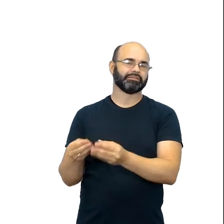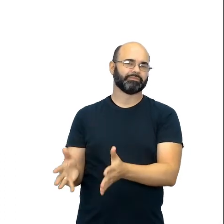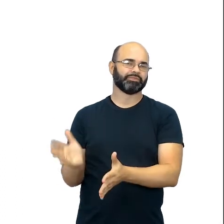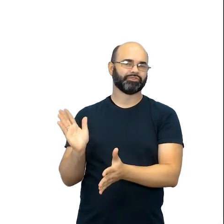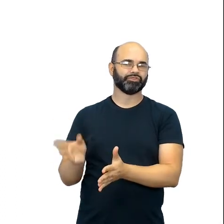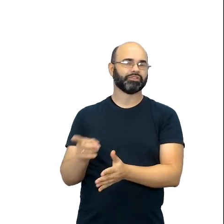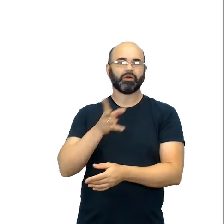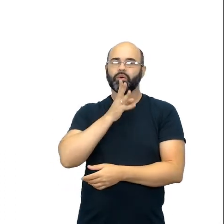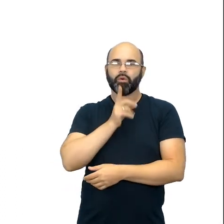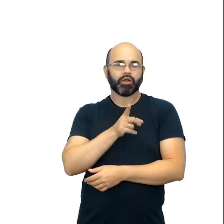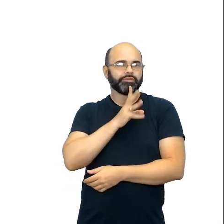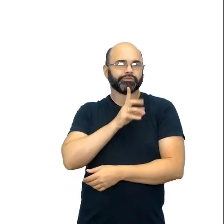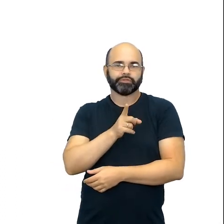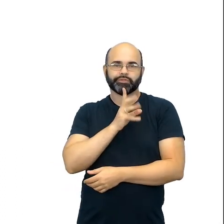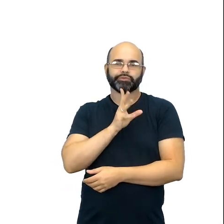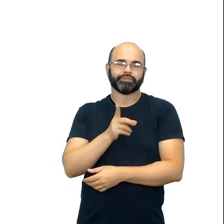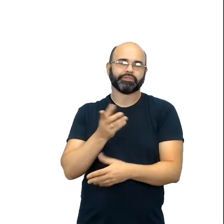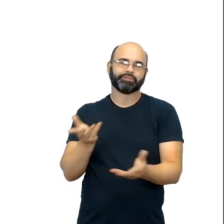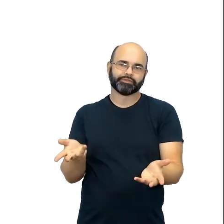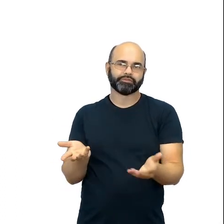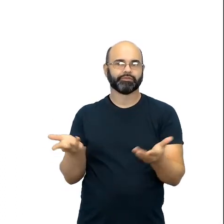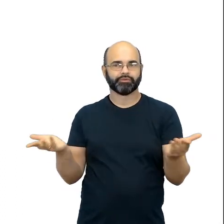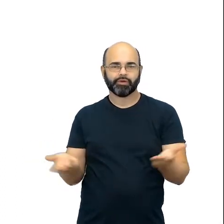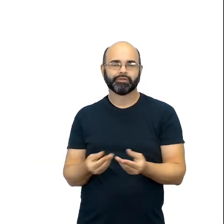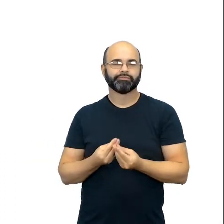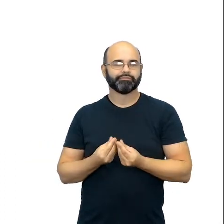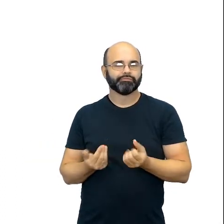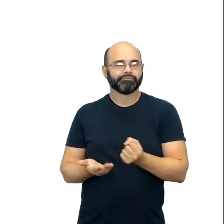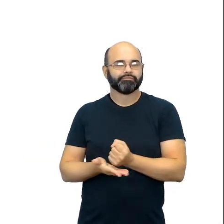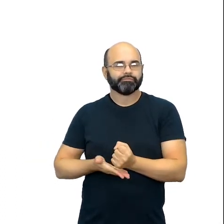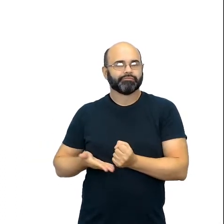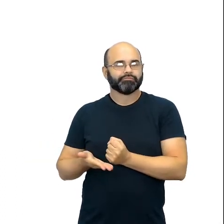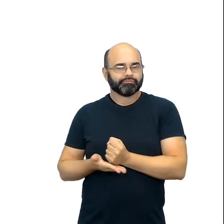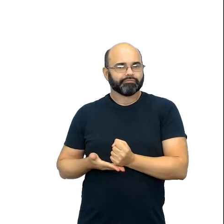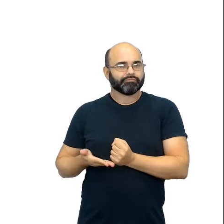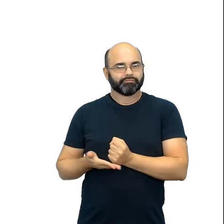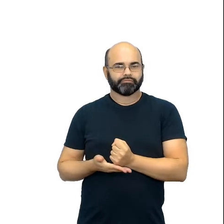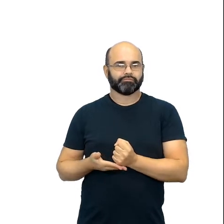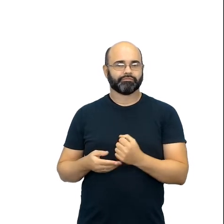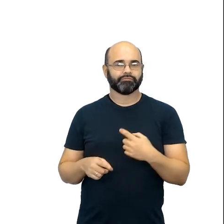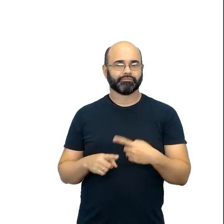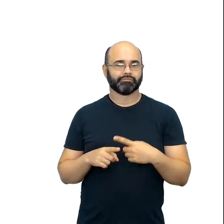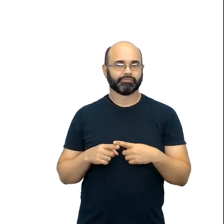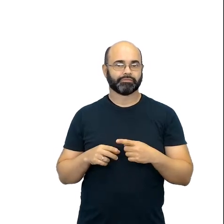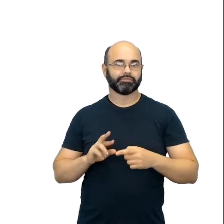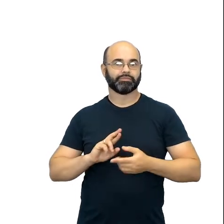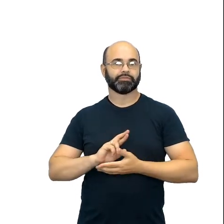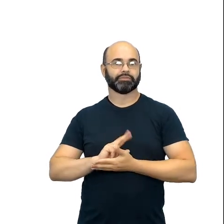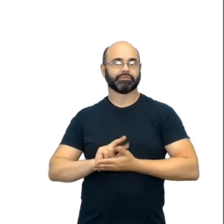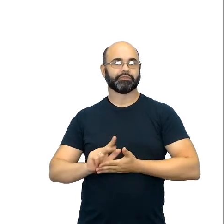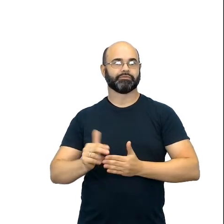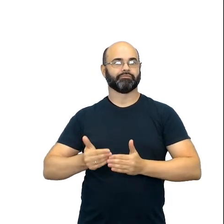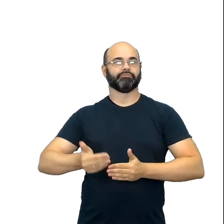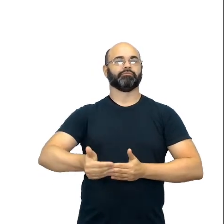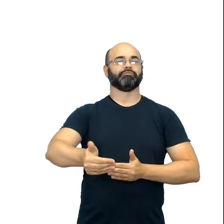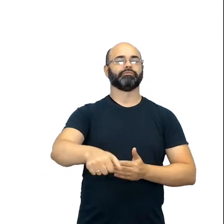explorar, de fato, só o essencial, né? Porque não tem dado tempo de fazer muito mais do que isso.